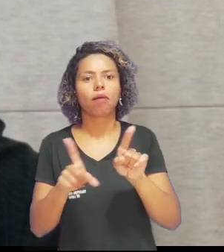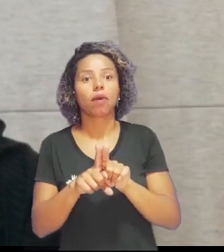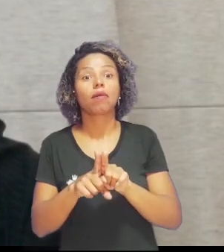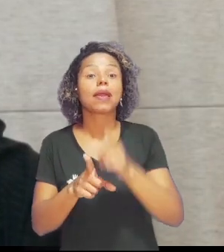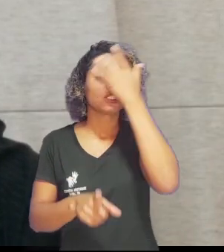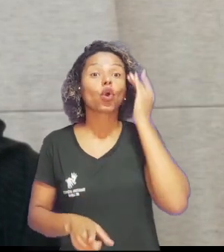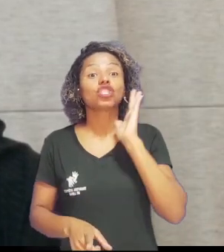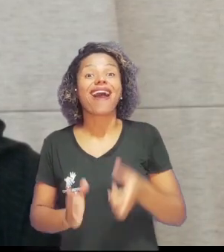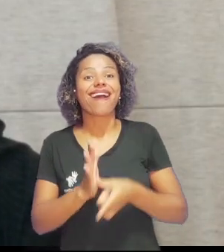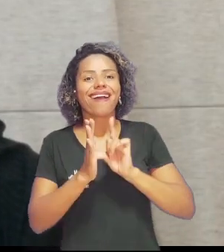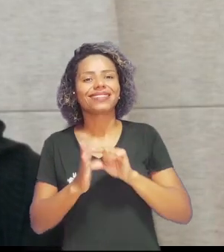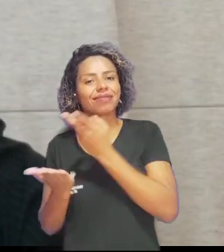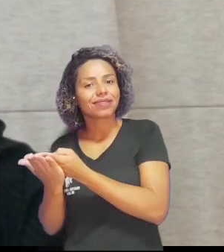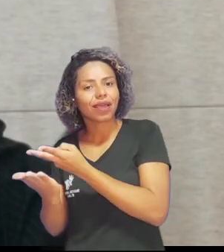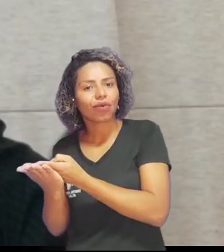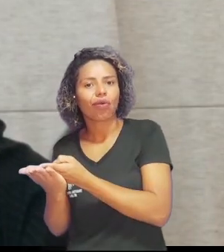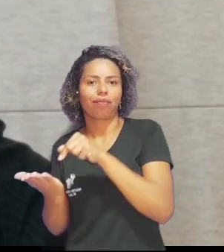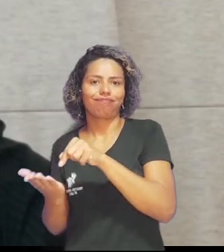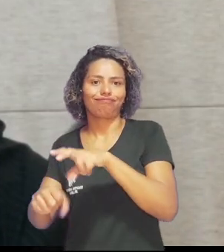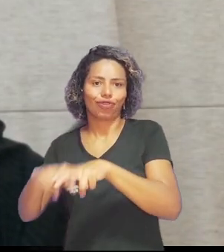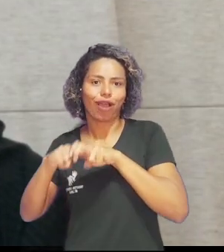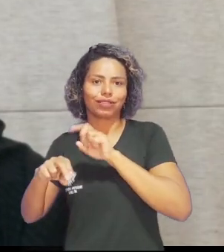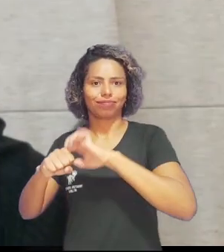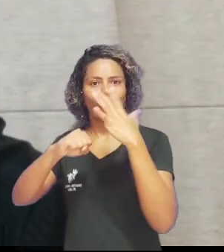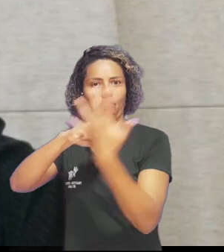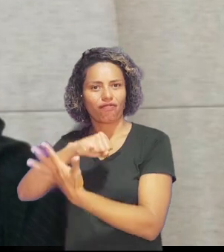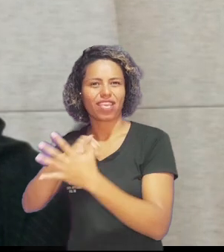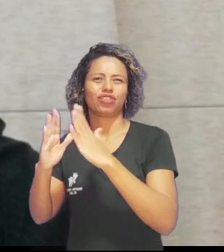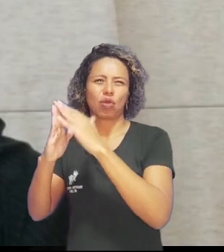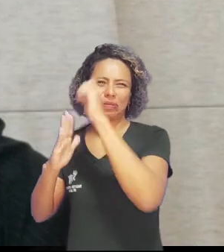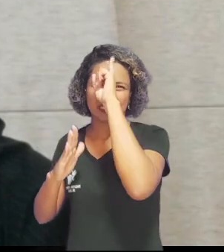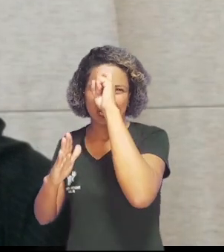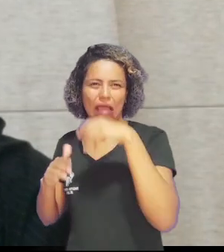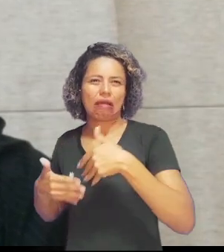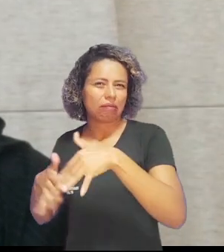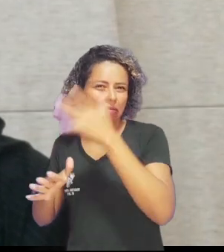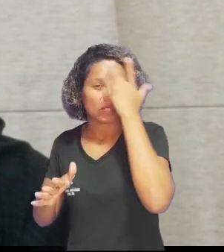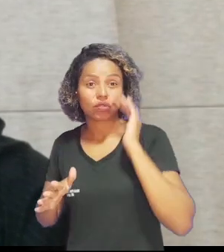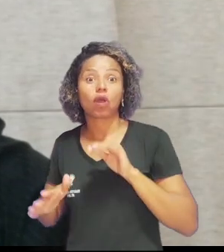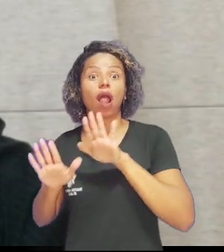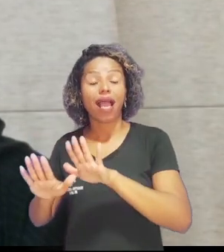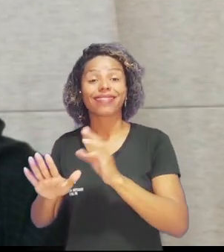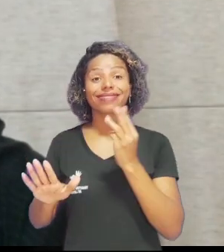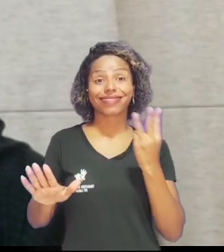indivíduos que ficaram hospitalizados por Covid-19. Nós estamos estudando pacientes que ficaram hospitalizados